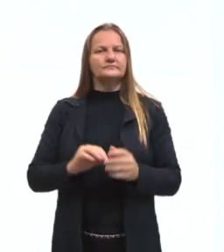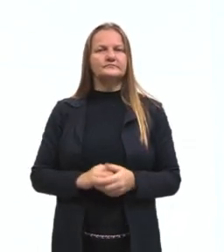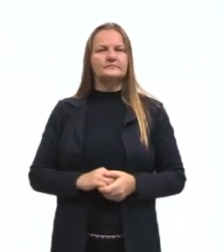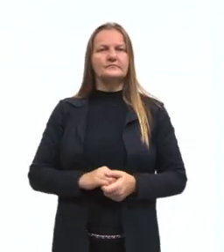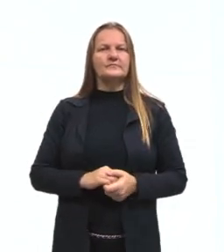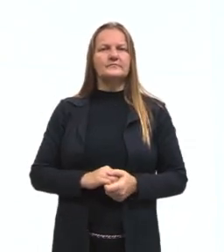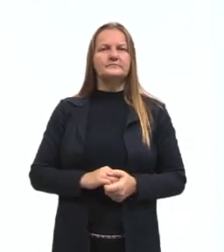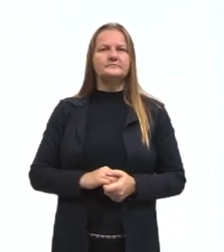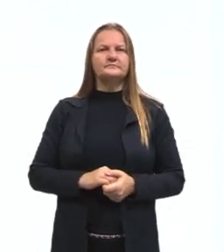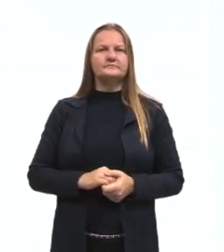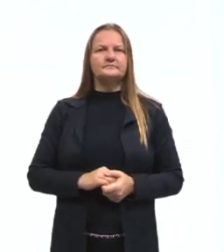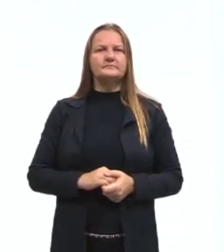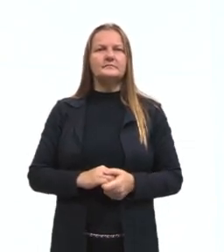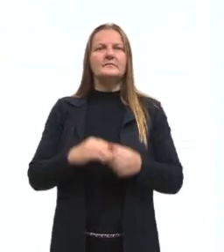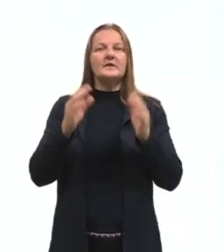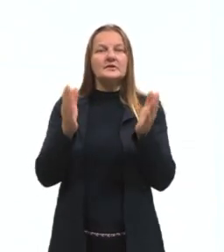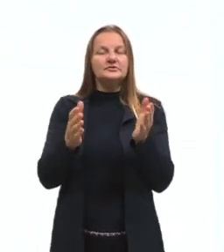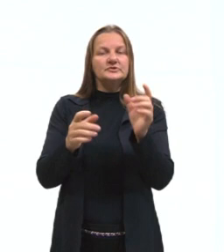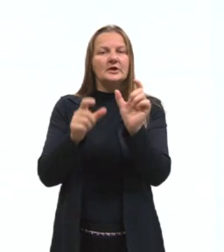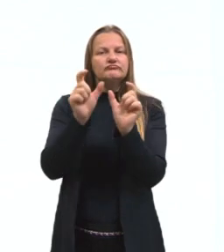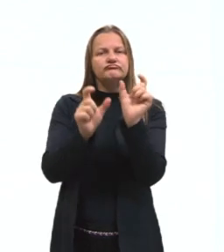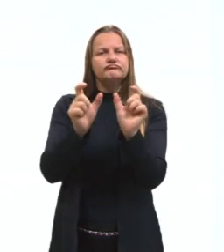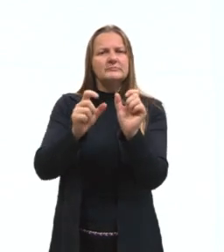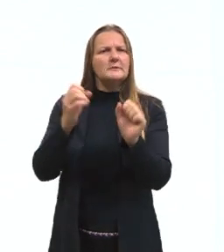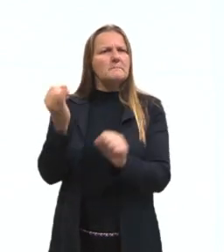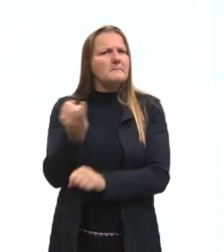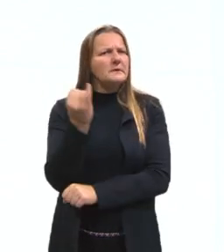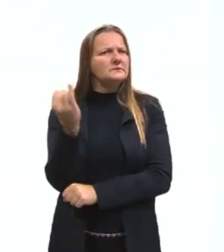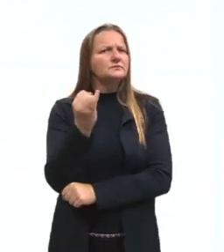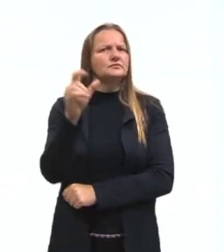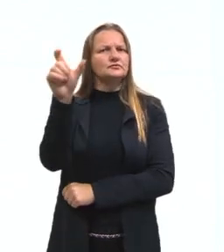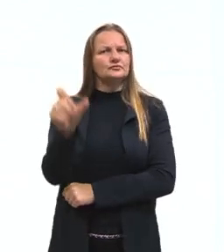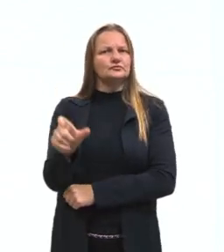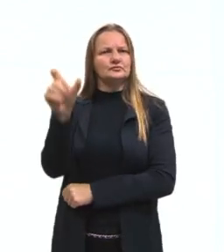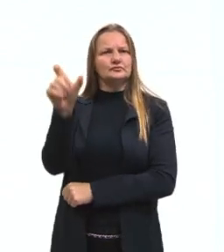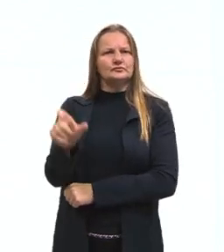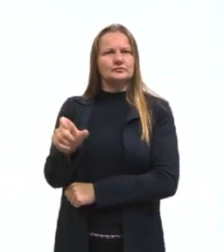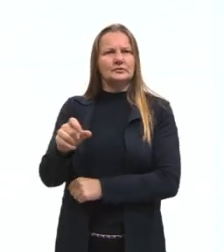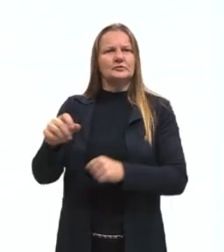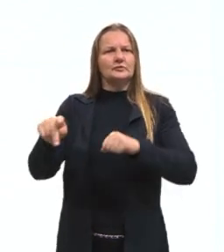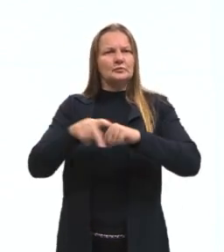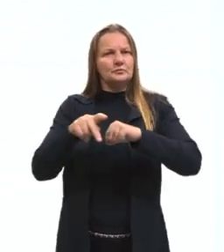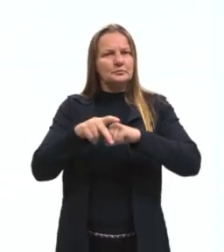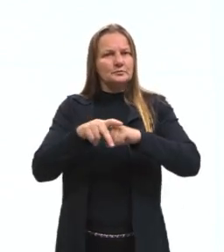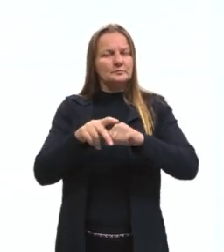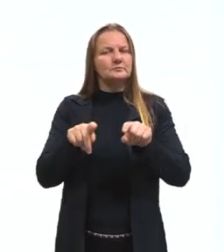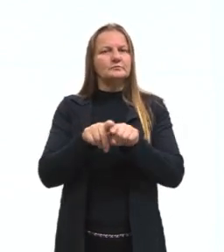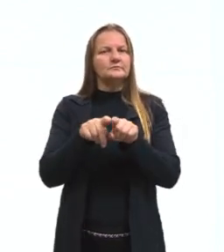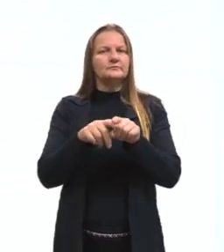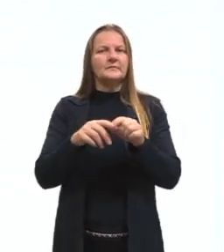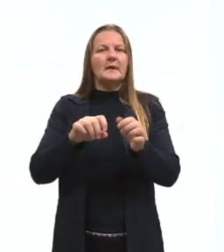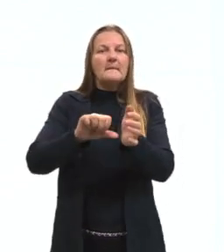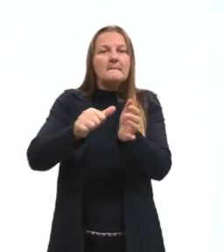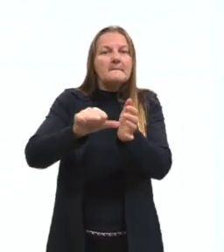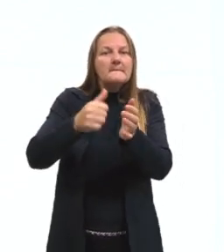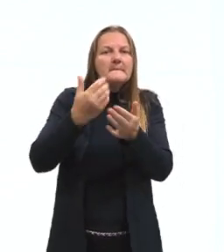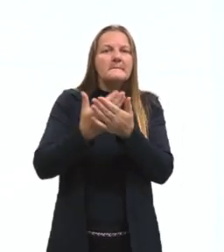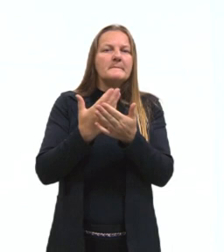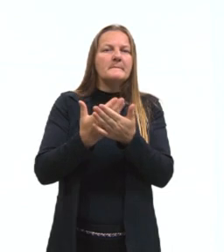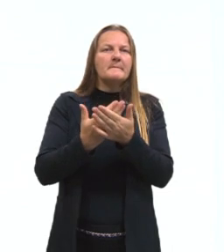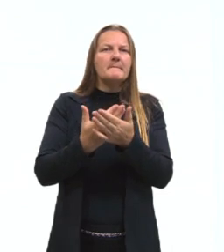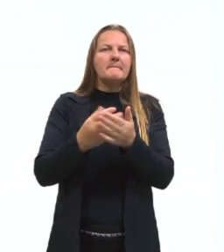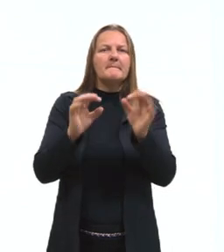a gente já passou pelos termos essenciais, onde a gente falou sobre sujeito e predicado, na nossa primeira aula